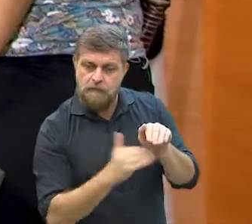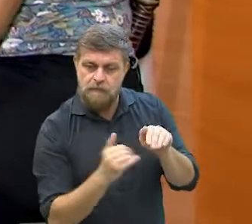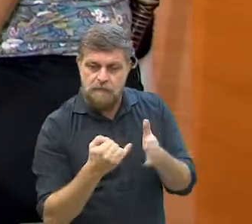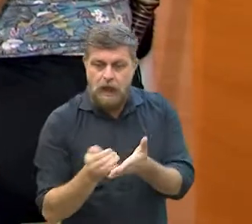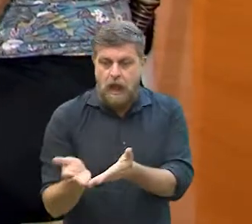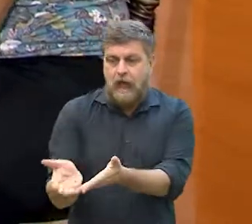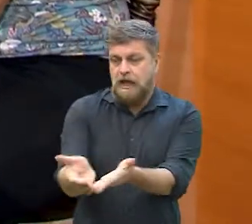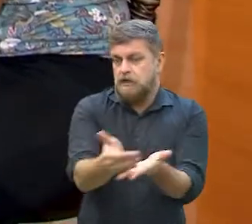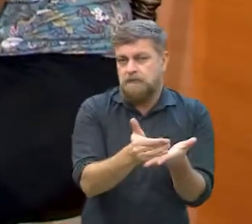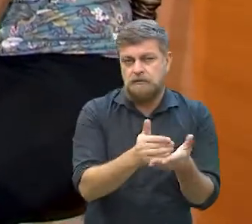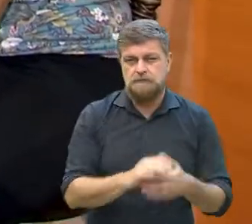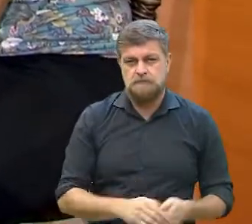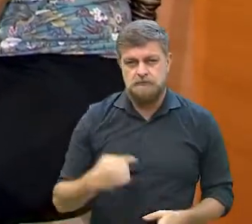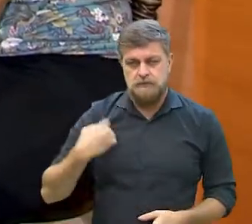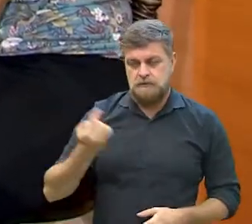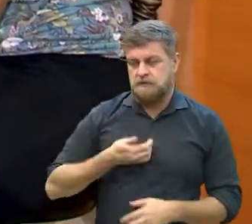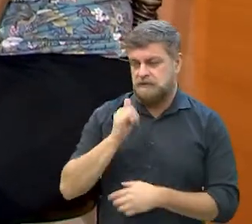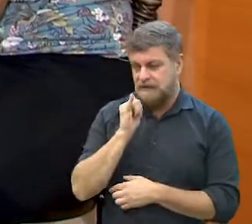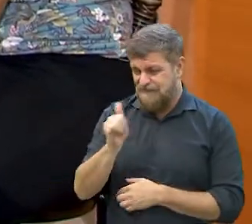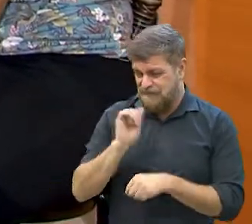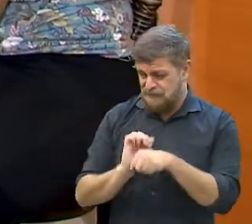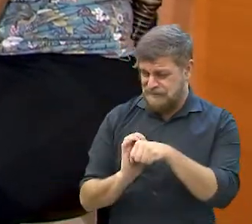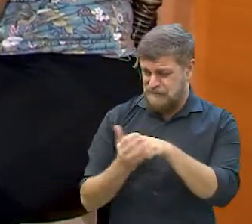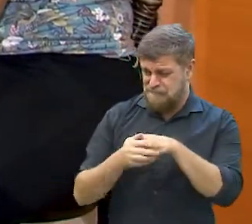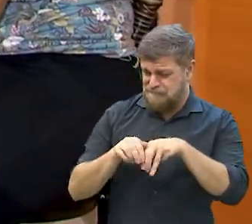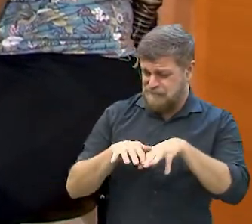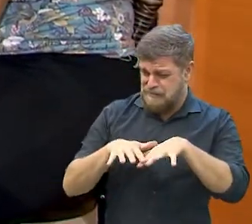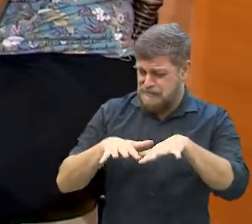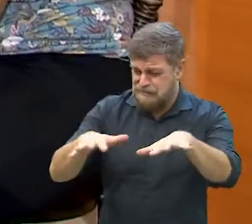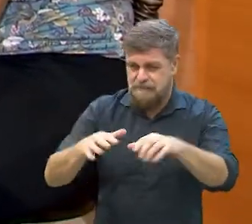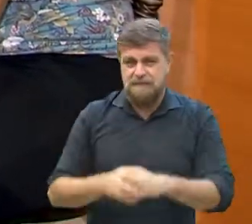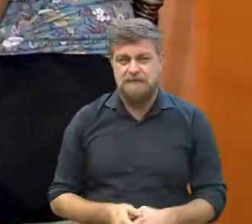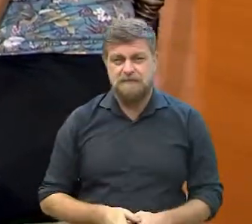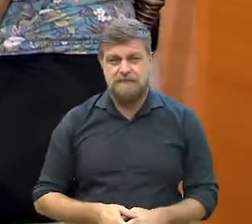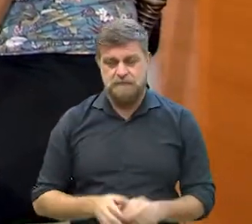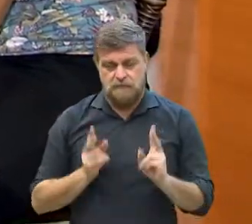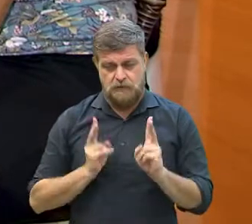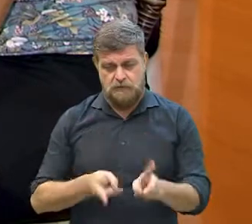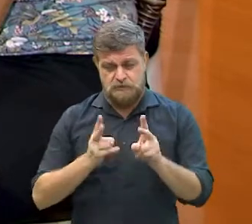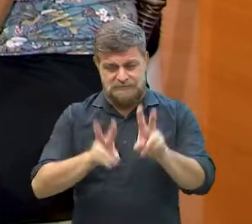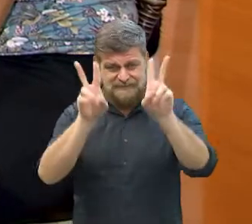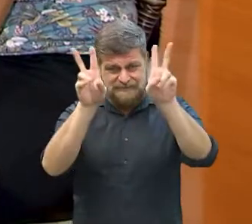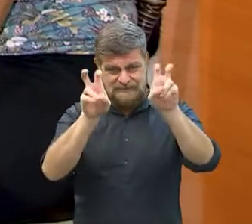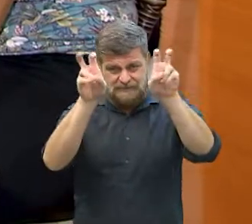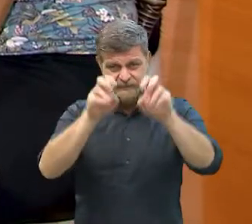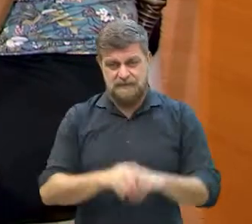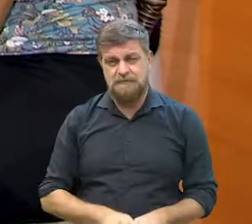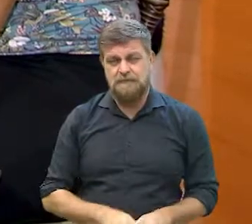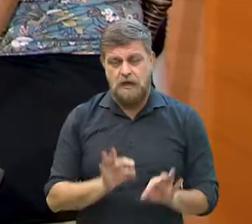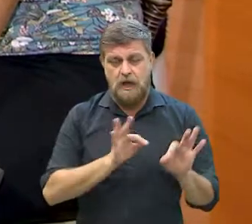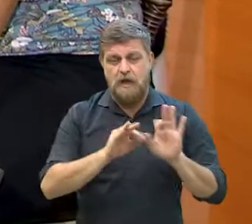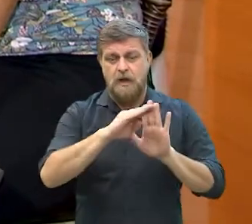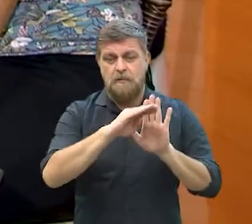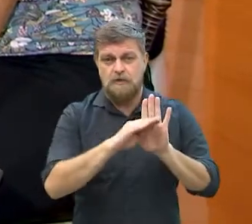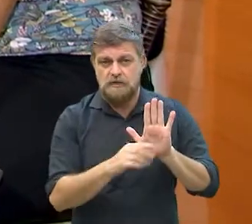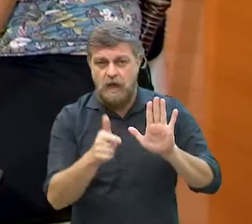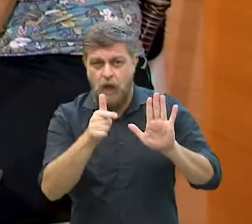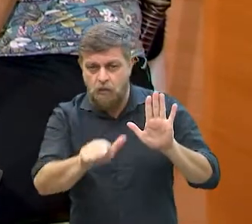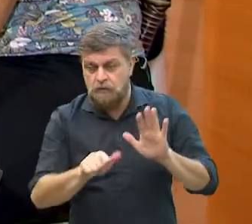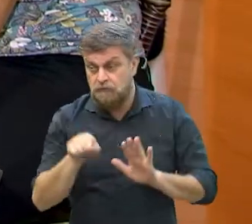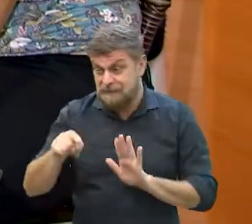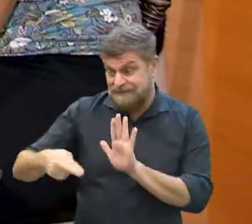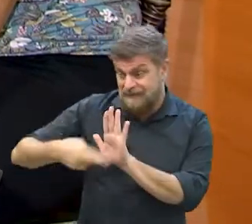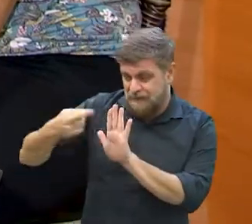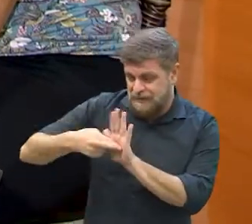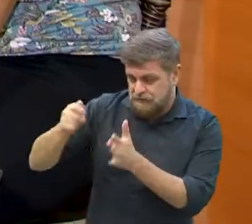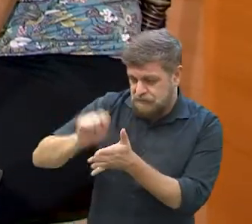via arrecadação, né? E a gente falou aí de pandemia, né, mudando, continuando nesse assunto, né, mas mudando de projeto, agora a gente vai falar do